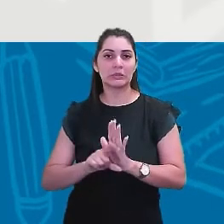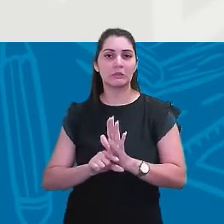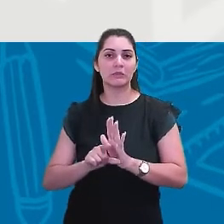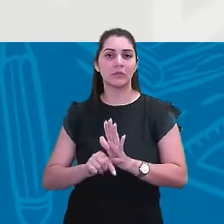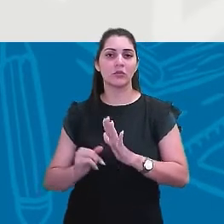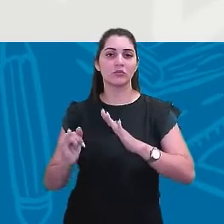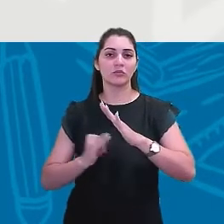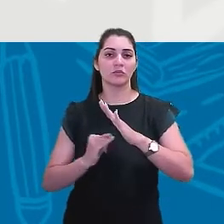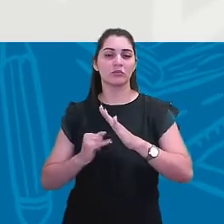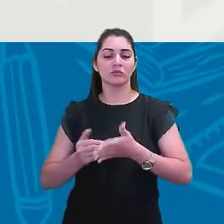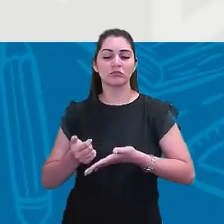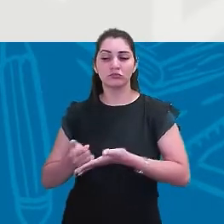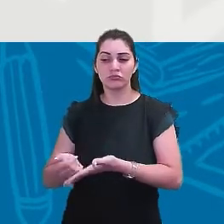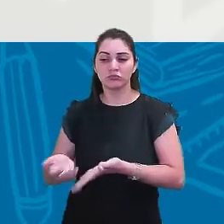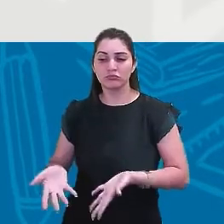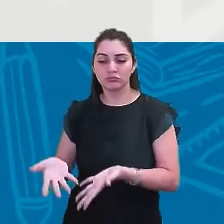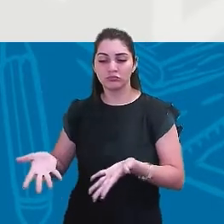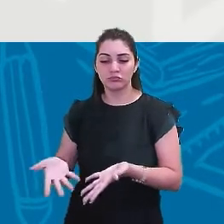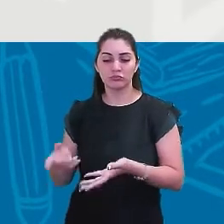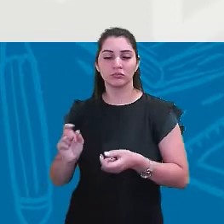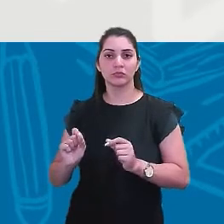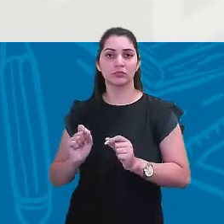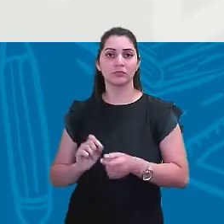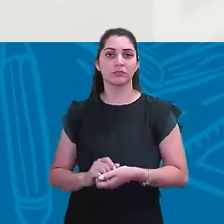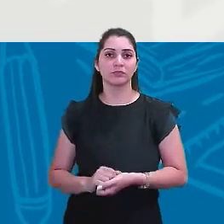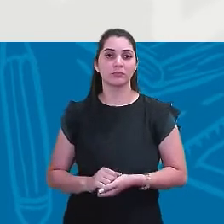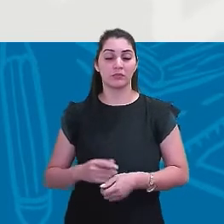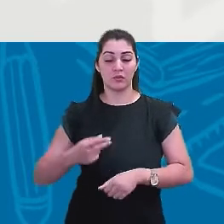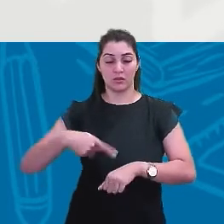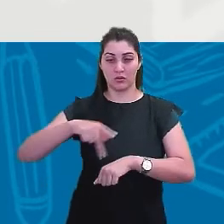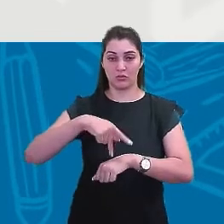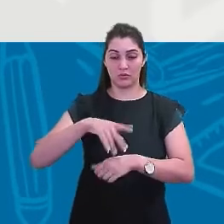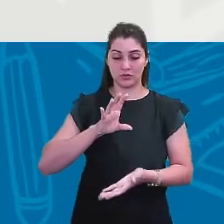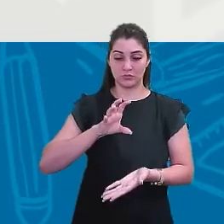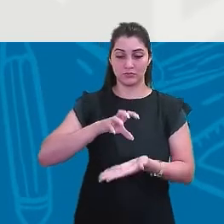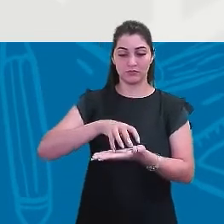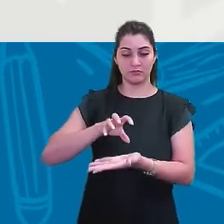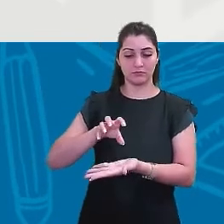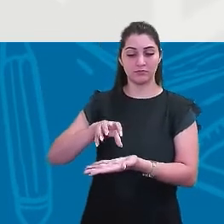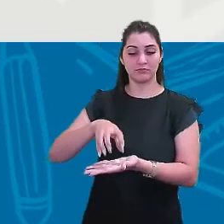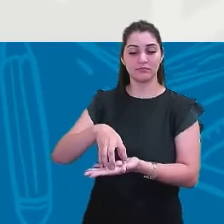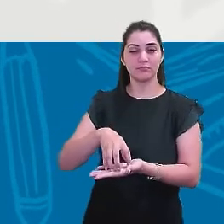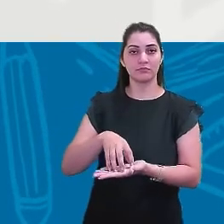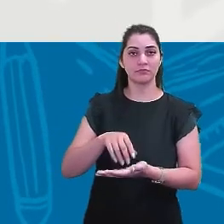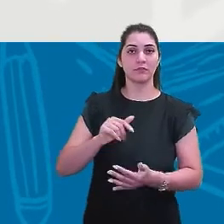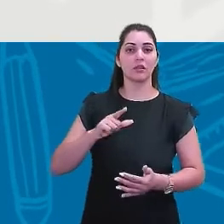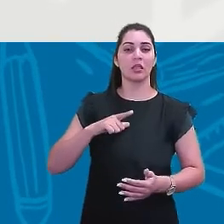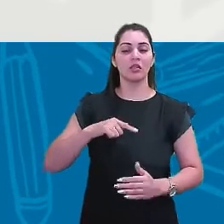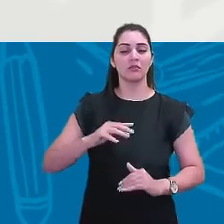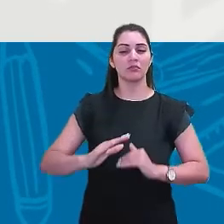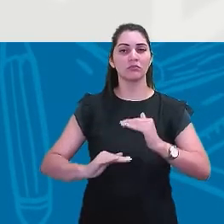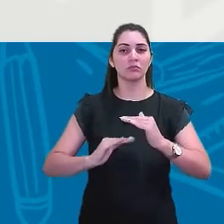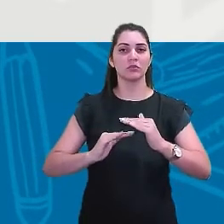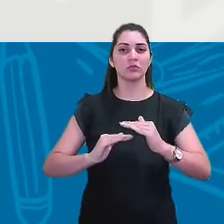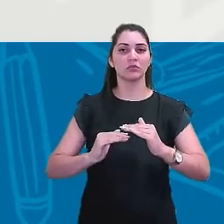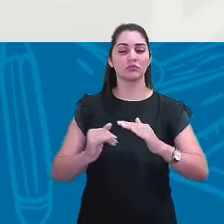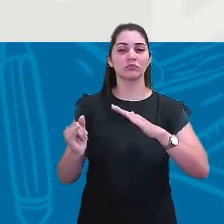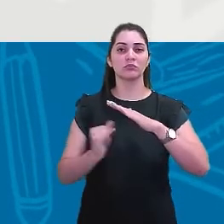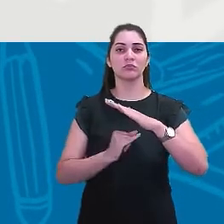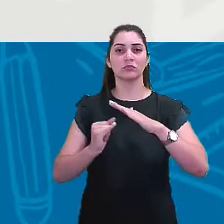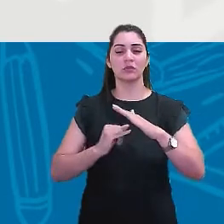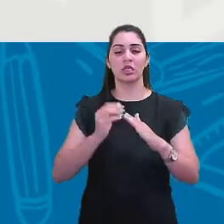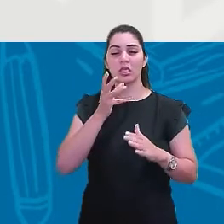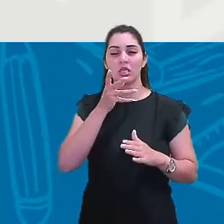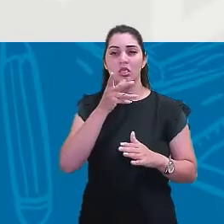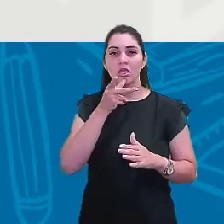para fornecer para os países centrais. E com isso, o processo de industrialização, ele demorou a